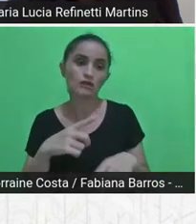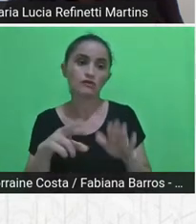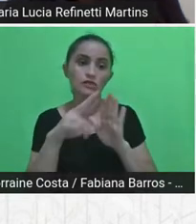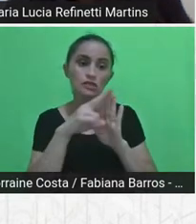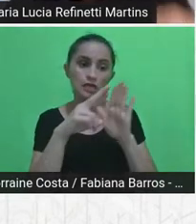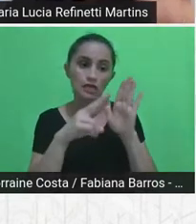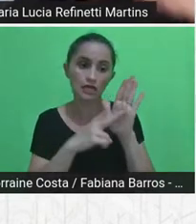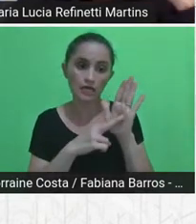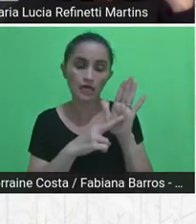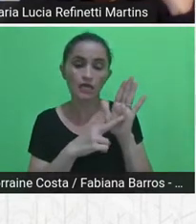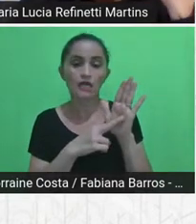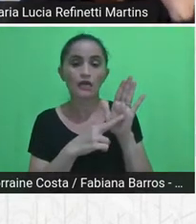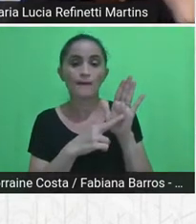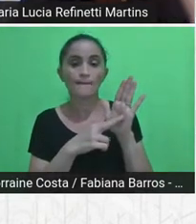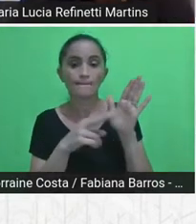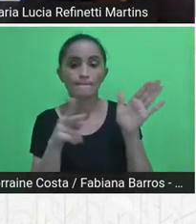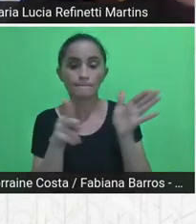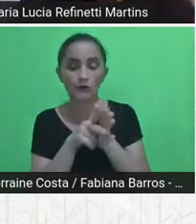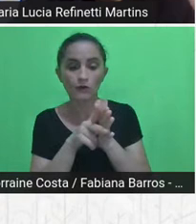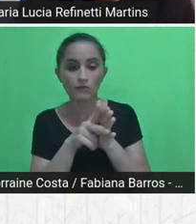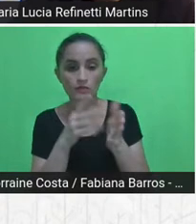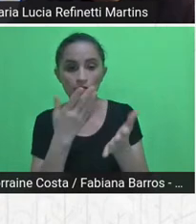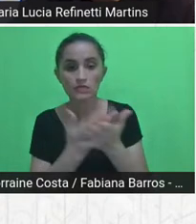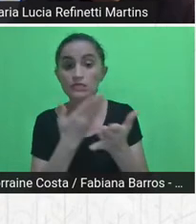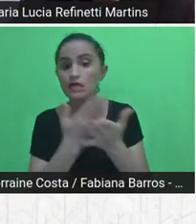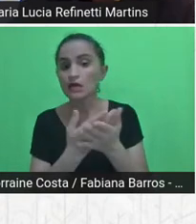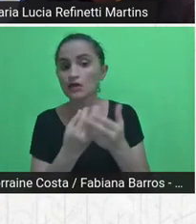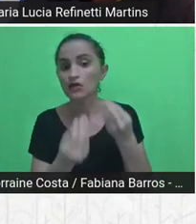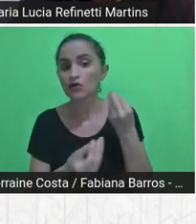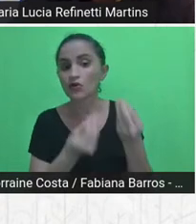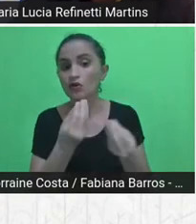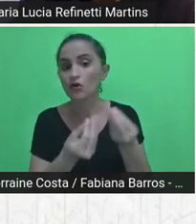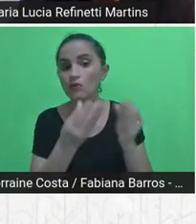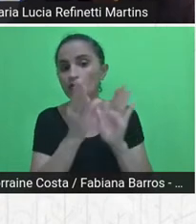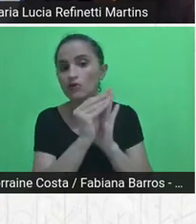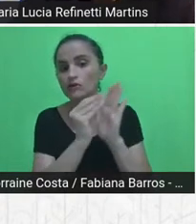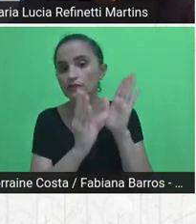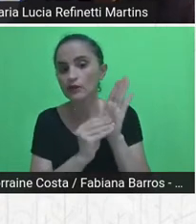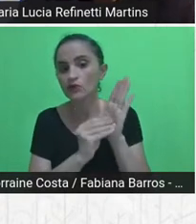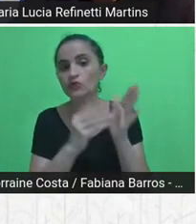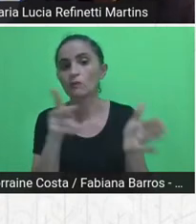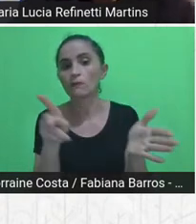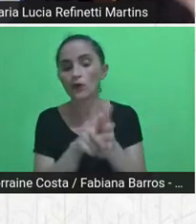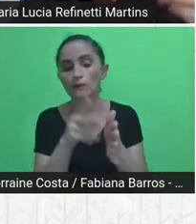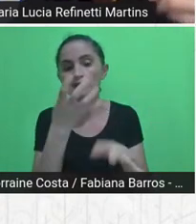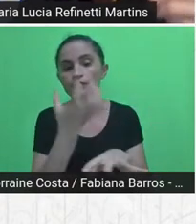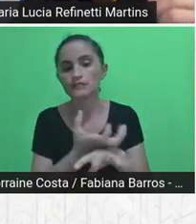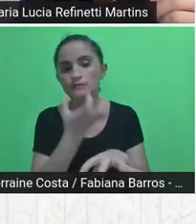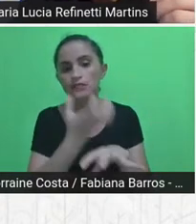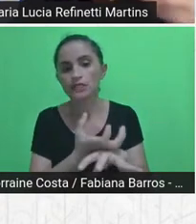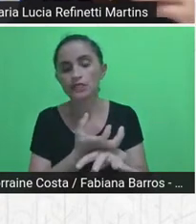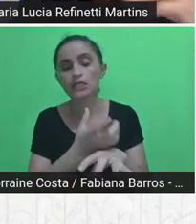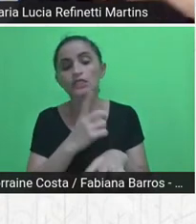quer dizer, o conteúdo das disciplinas, ele